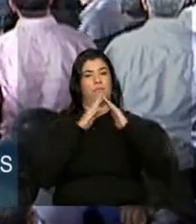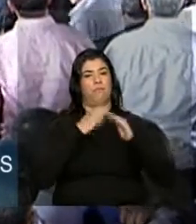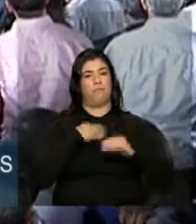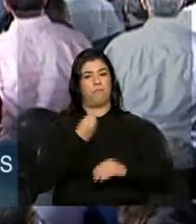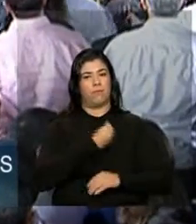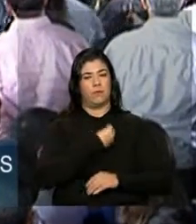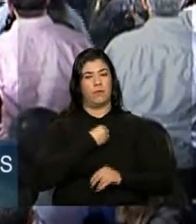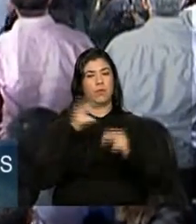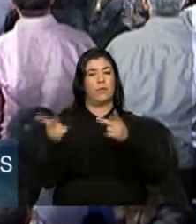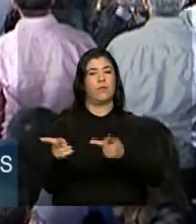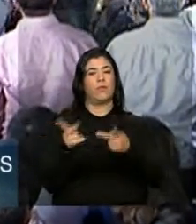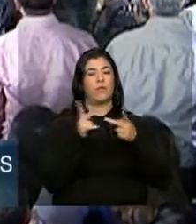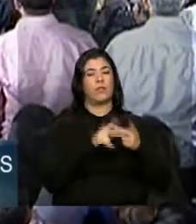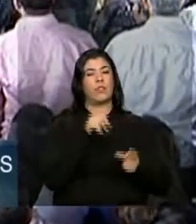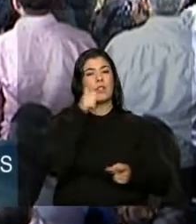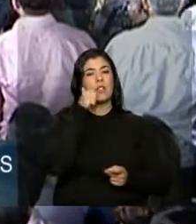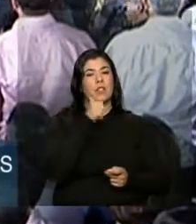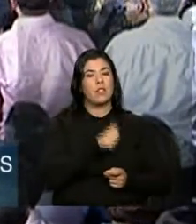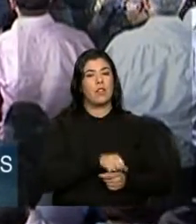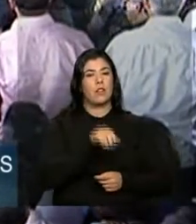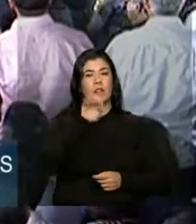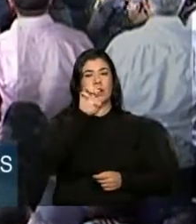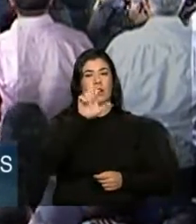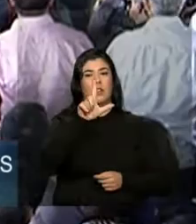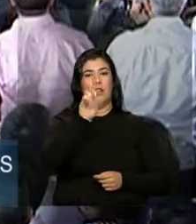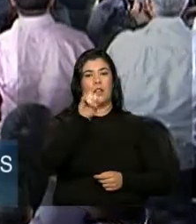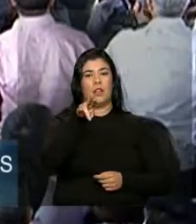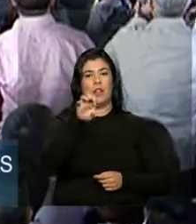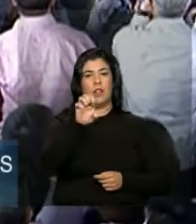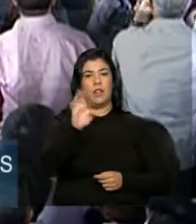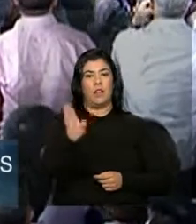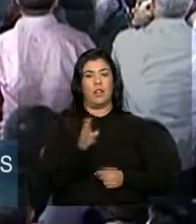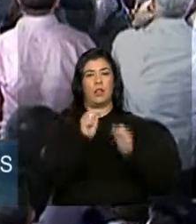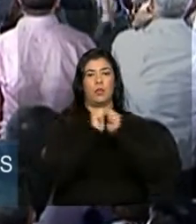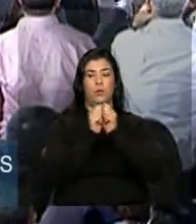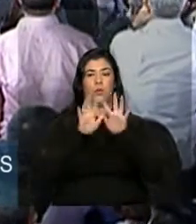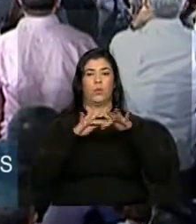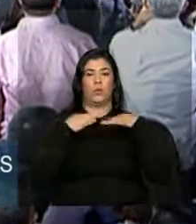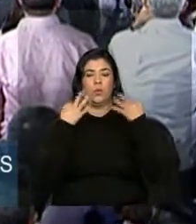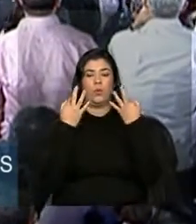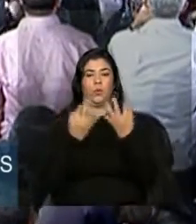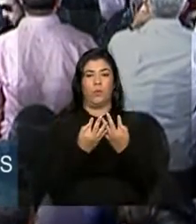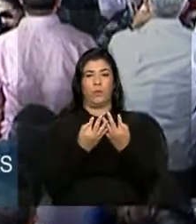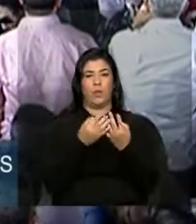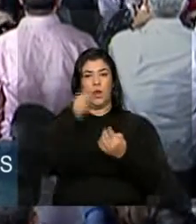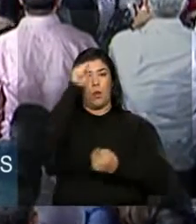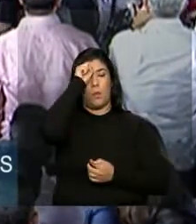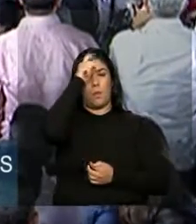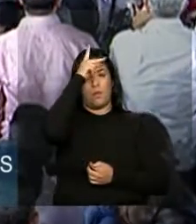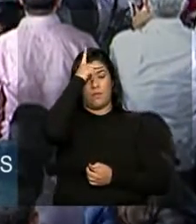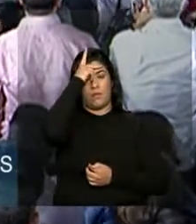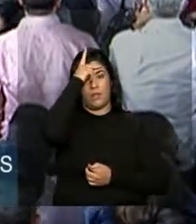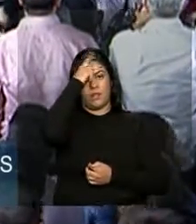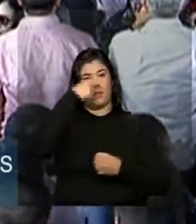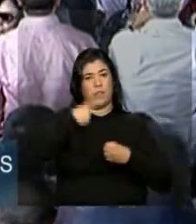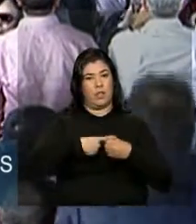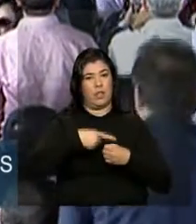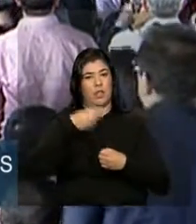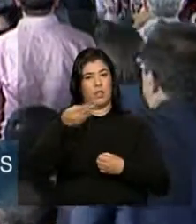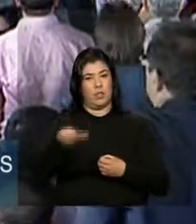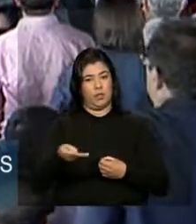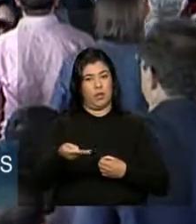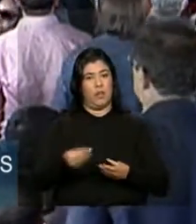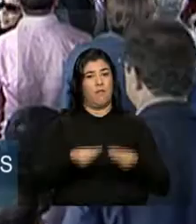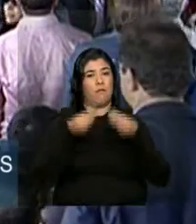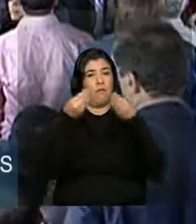Helene Cristina Rezende Pereira e família para receberem das mãos do prefeito de Araguari a chave de